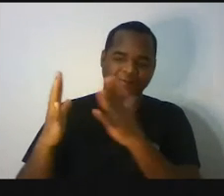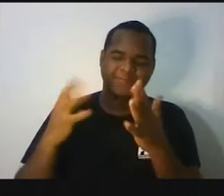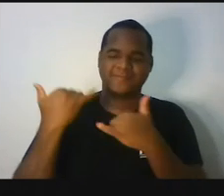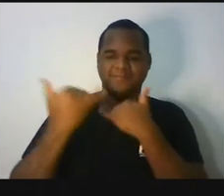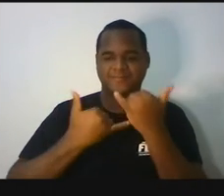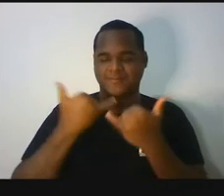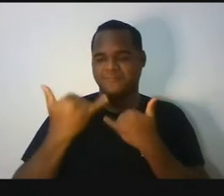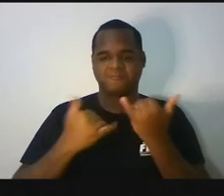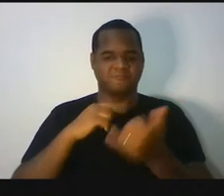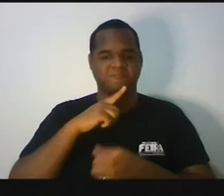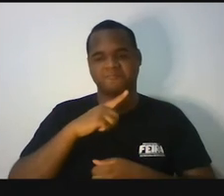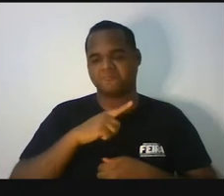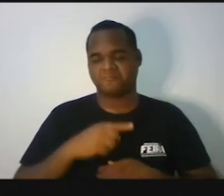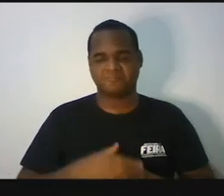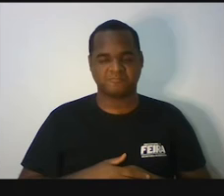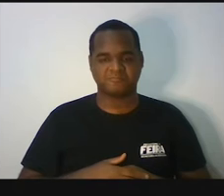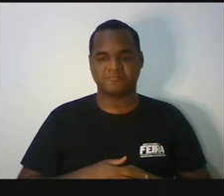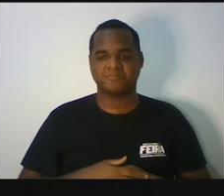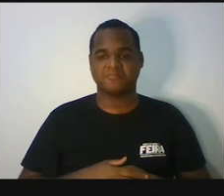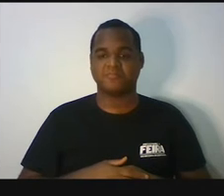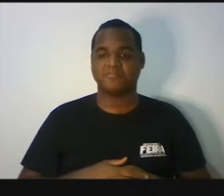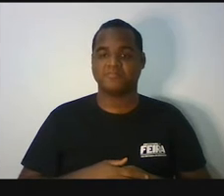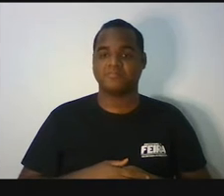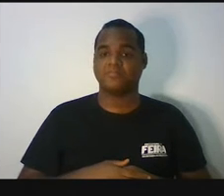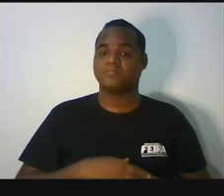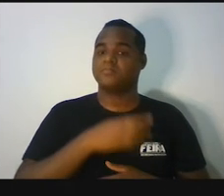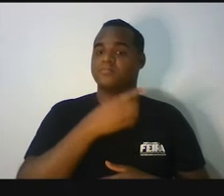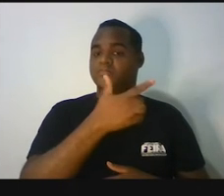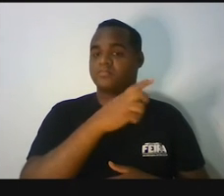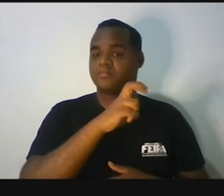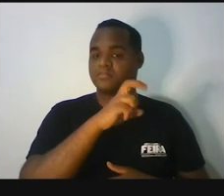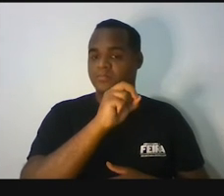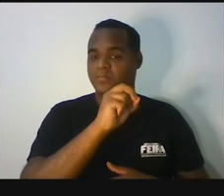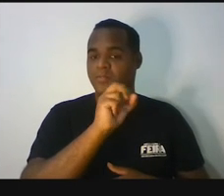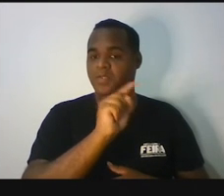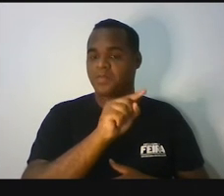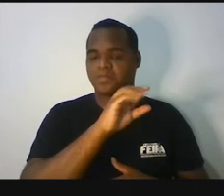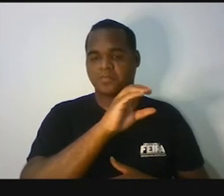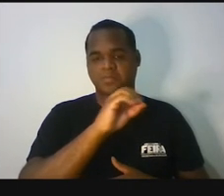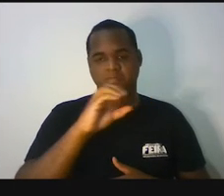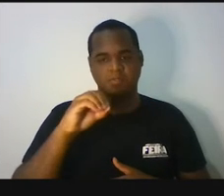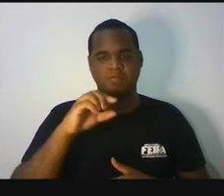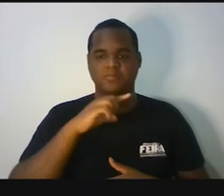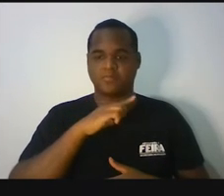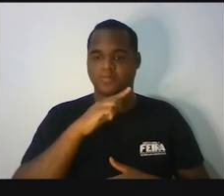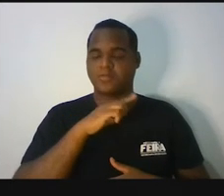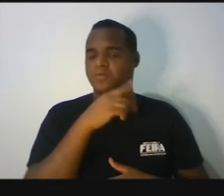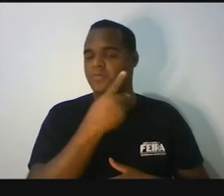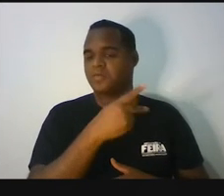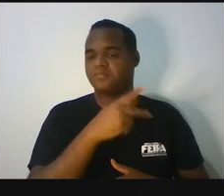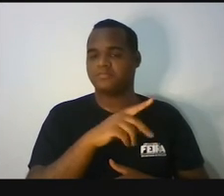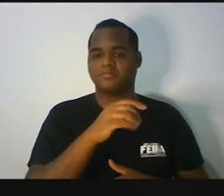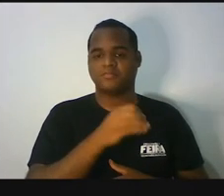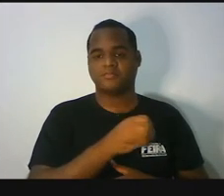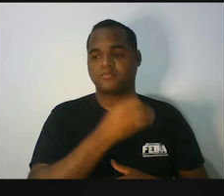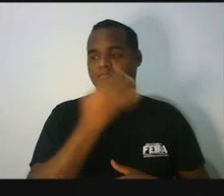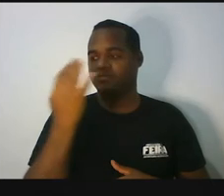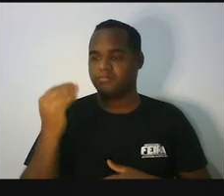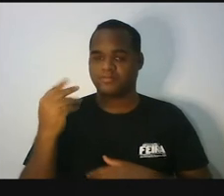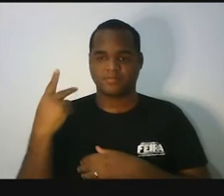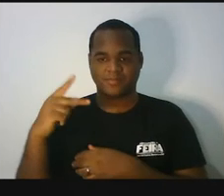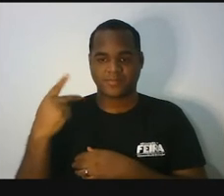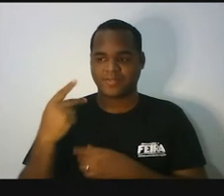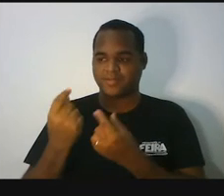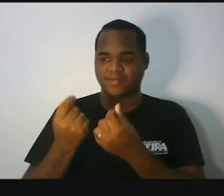custo da creche foi R$ 250 mil. Qual o custo do parque em milhares de